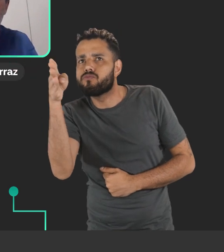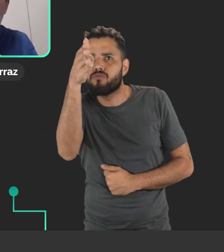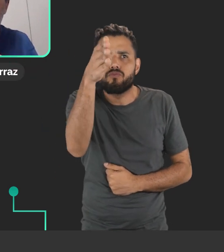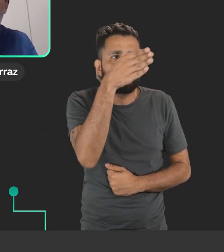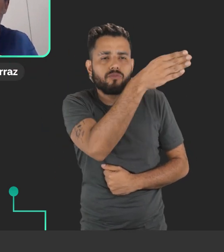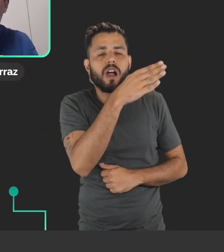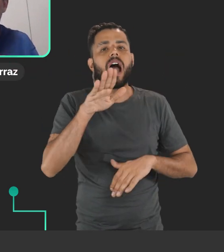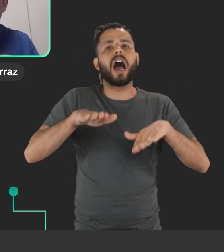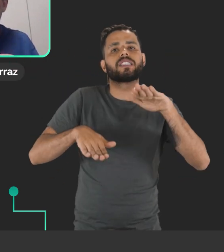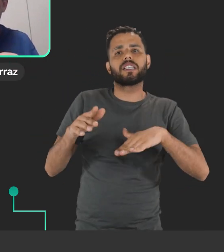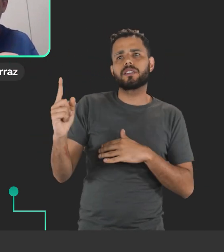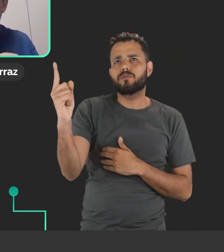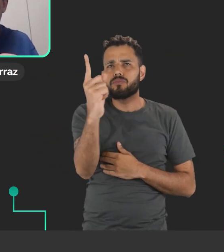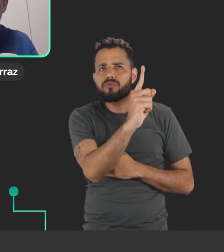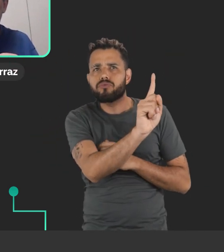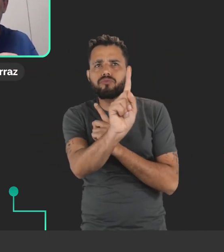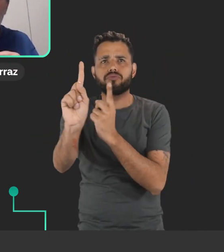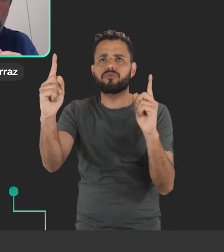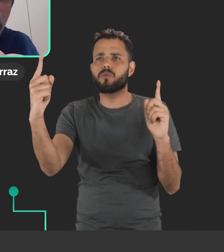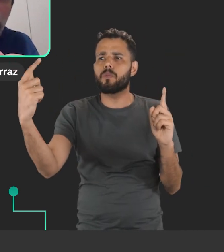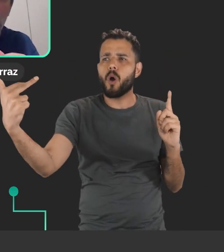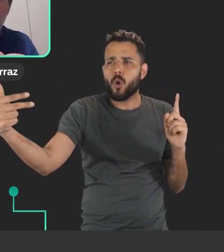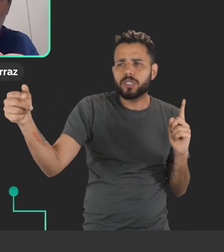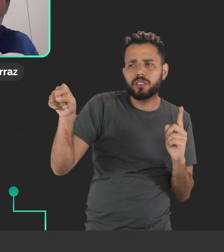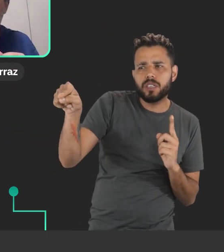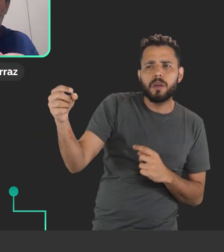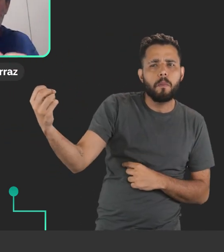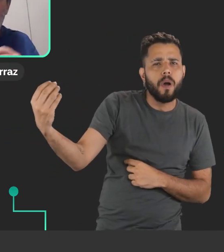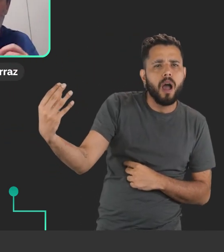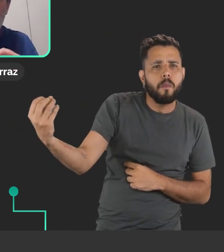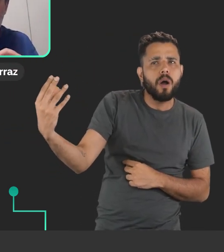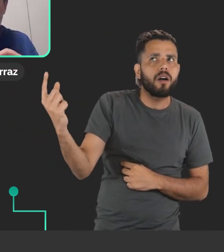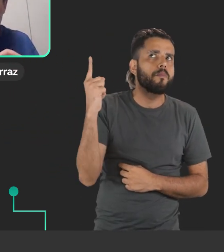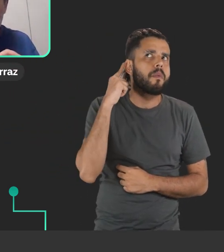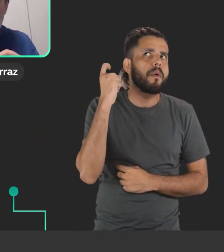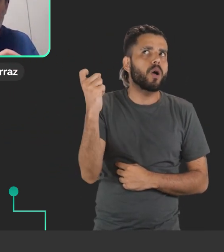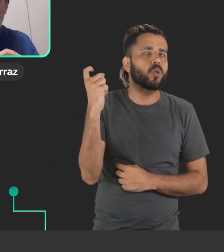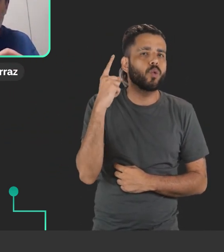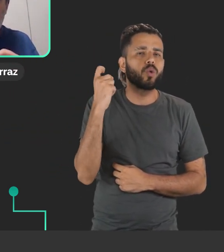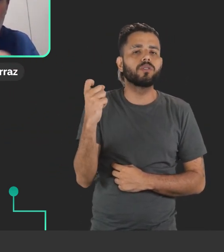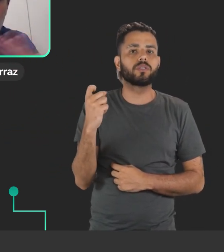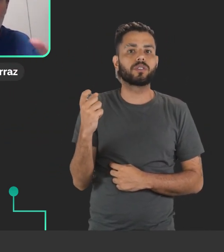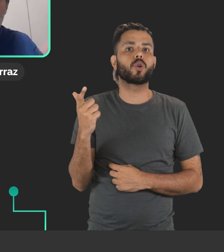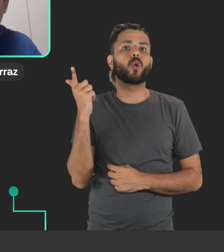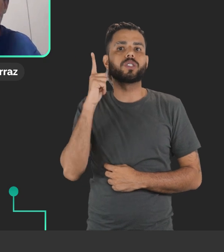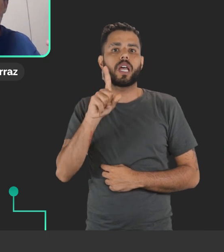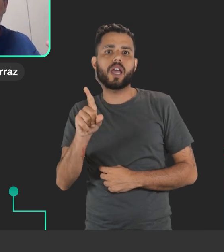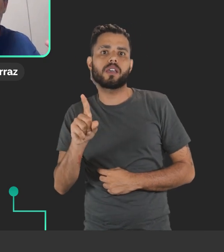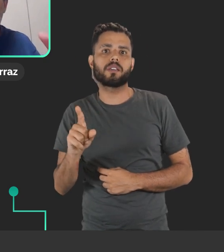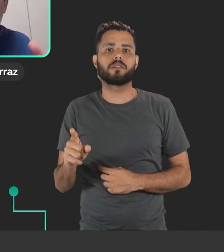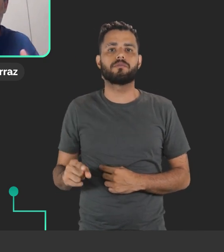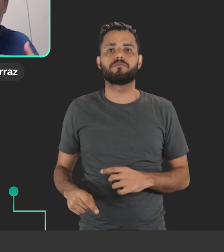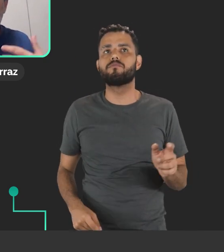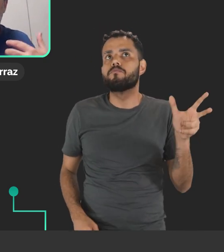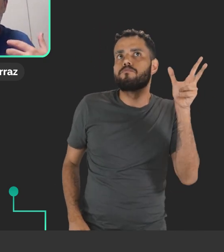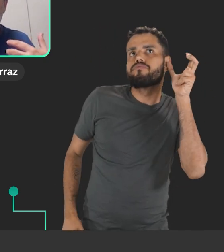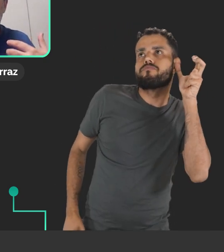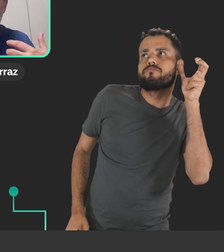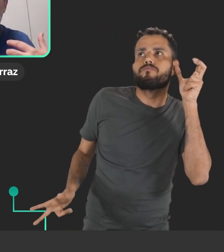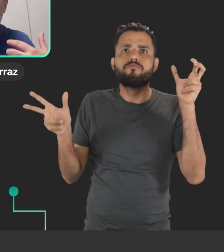coisa se movimentando e fazendo um barulho lá no cantinho esquerdo, você ouve com o seu ouvido do lado esquerdo. Mas